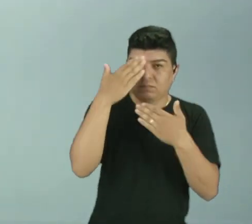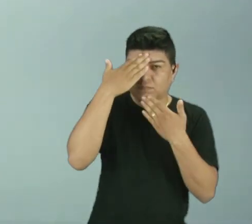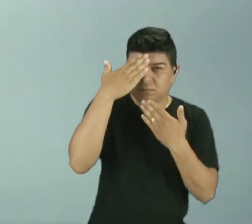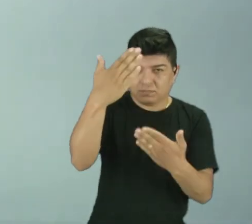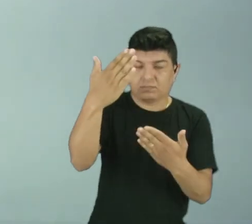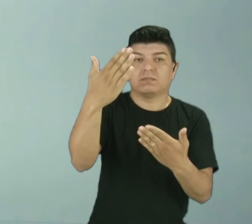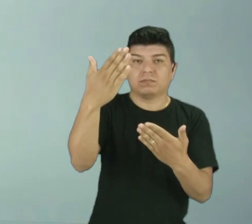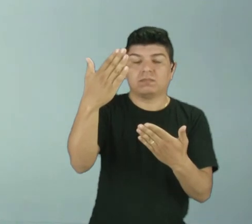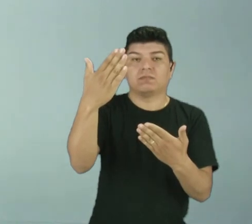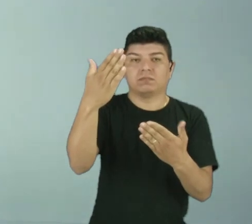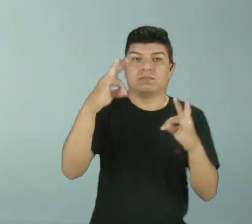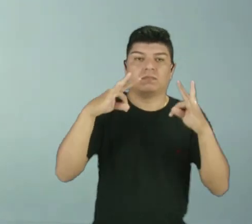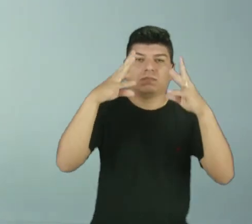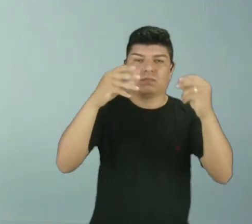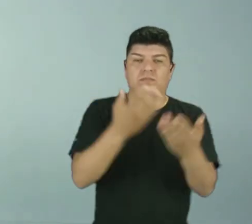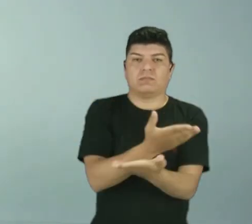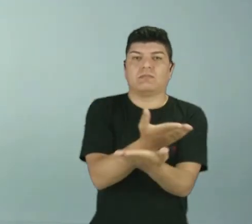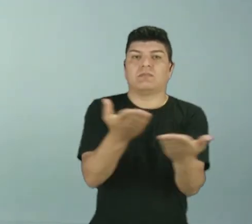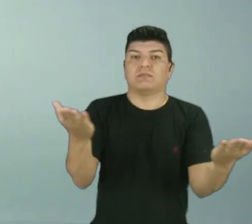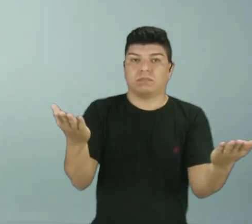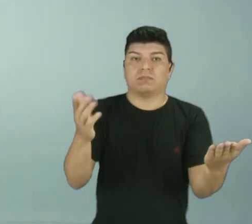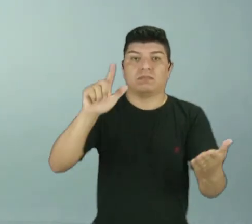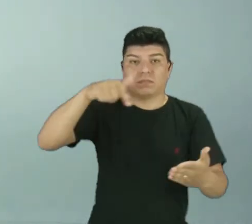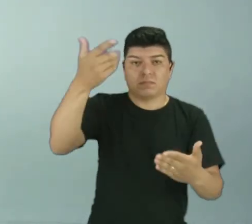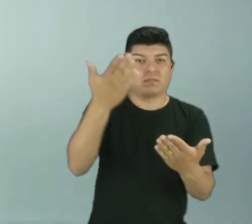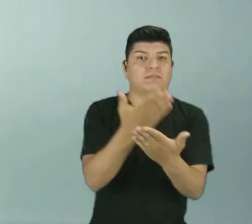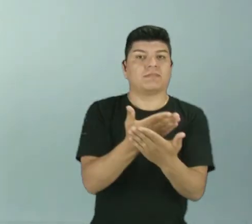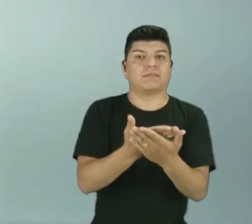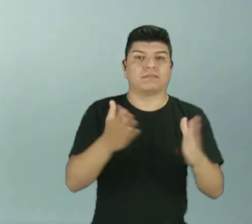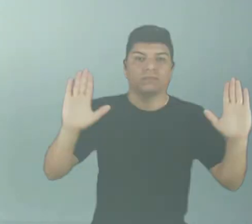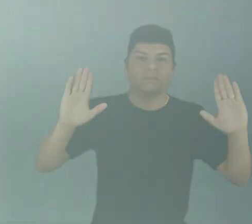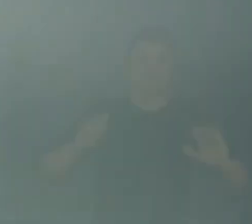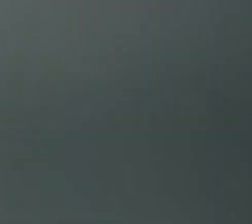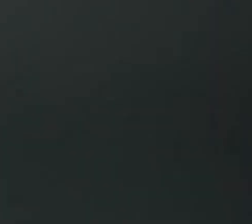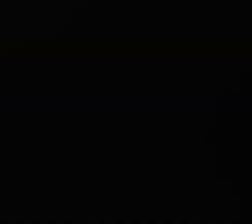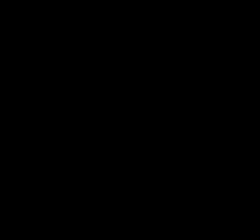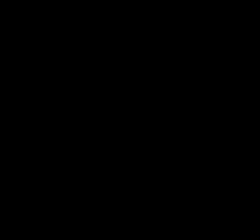obrigado a todos vocês e até a próxima aula.